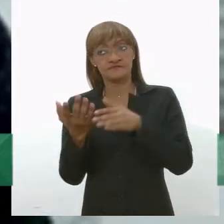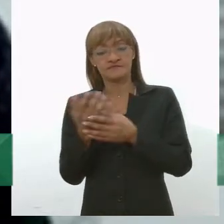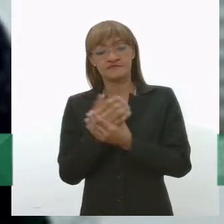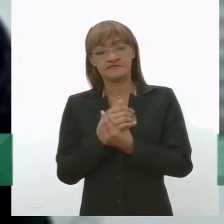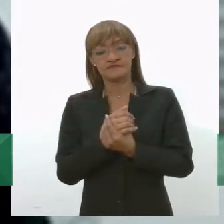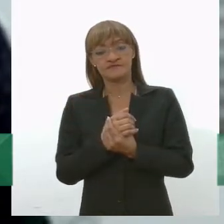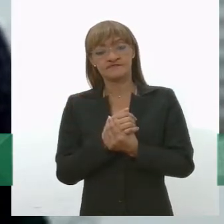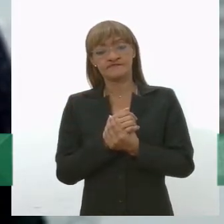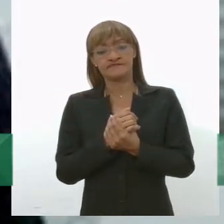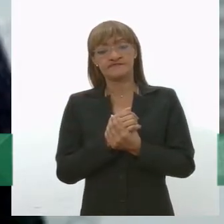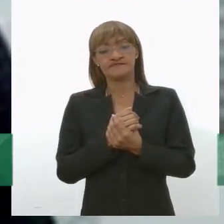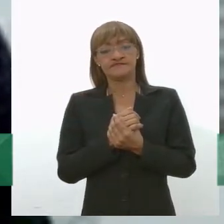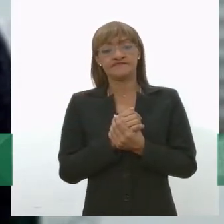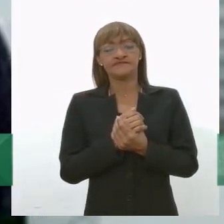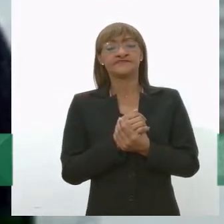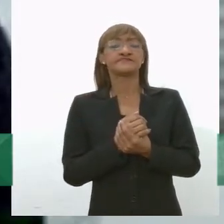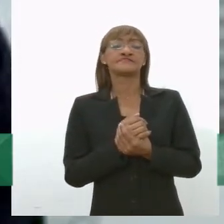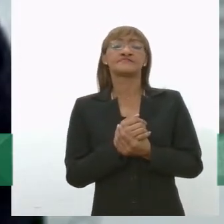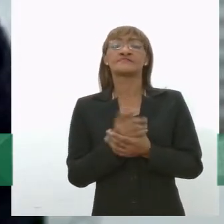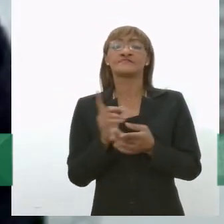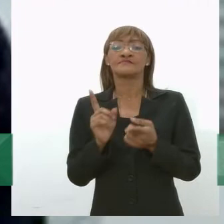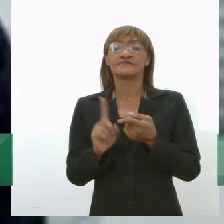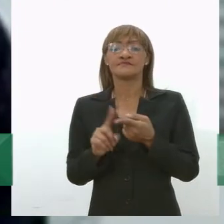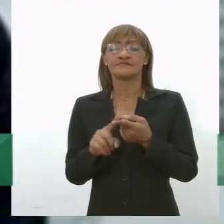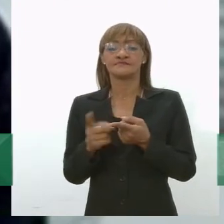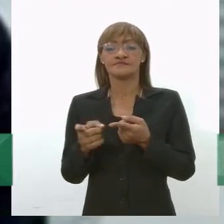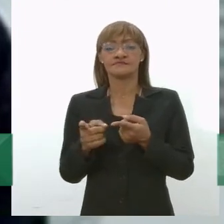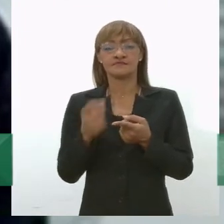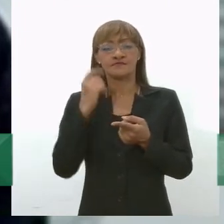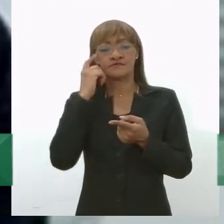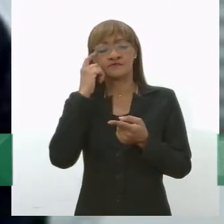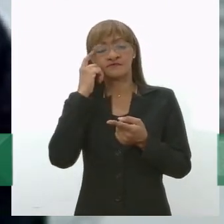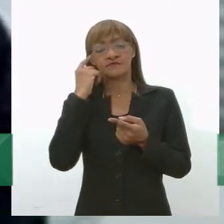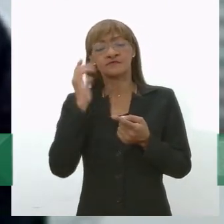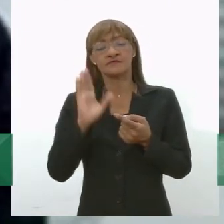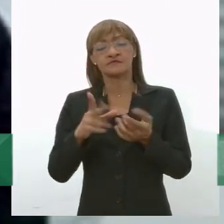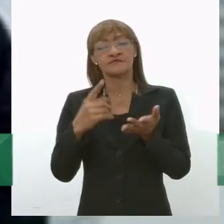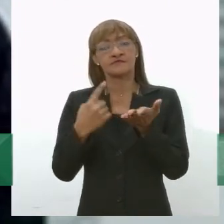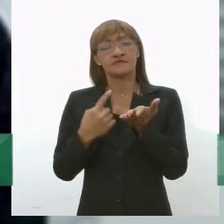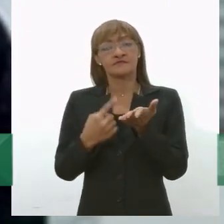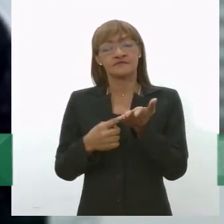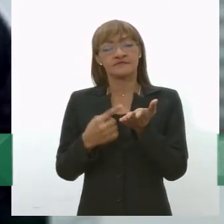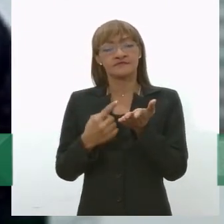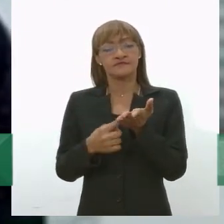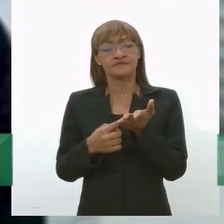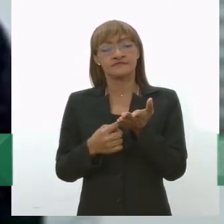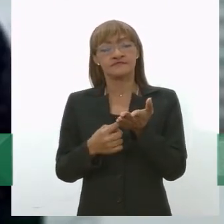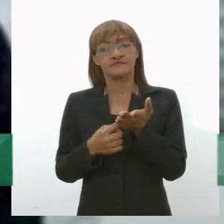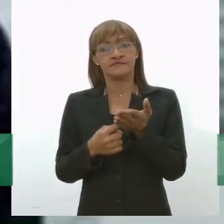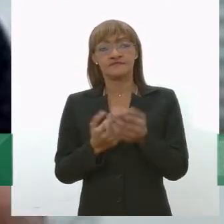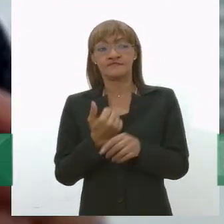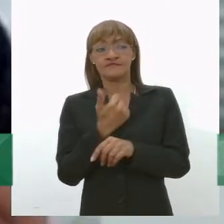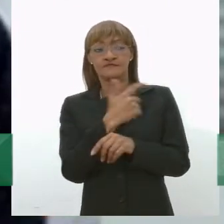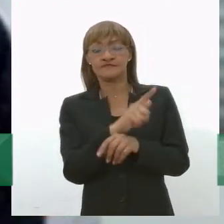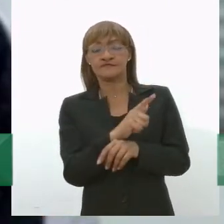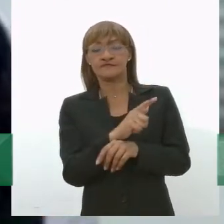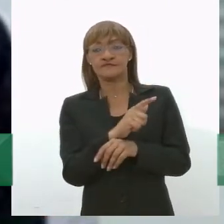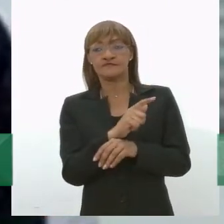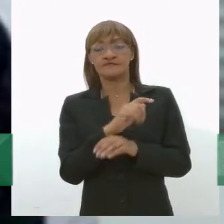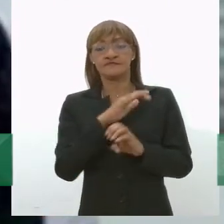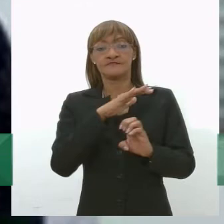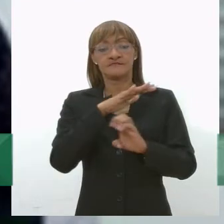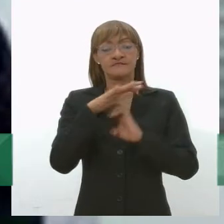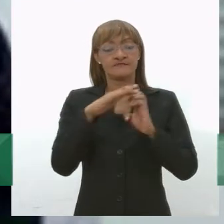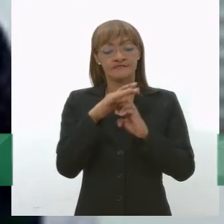E outra parte, a gente tem a parceria com a outra cooperativa, que a gente dá apoio